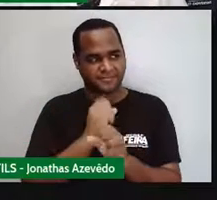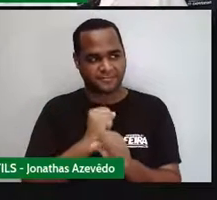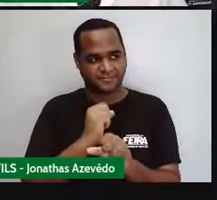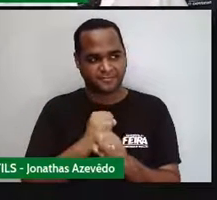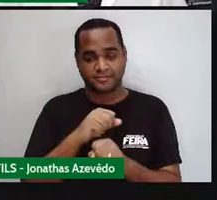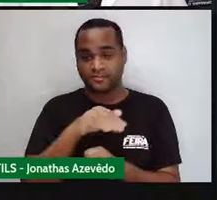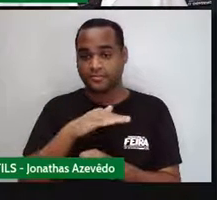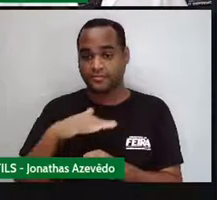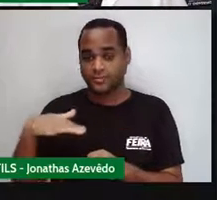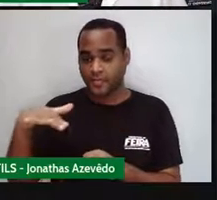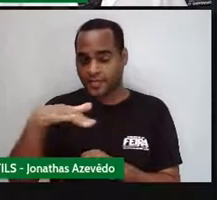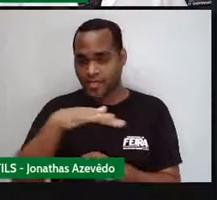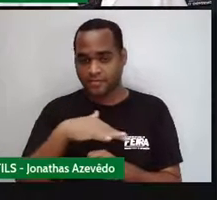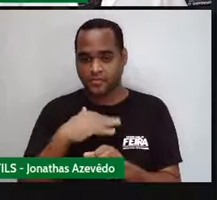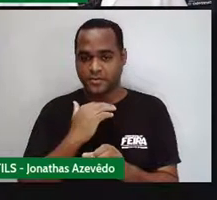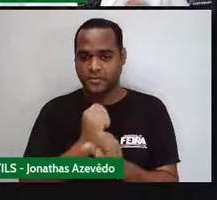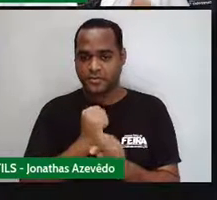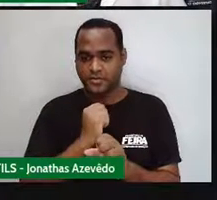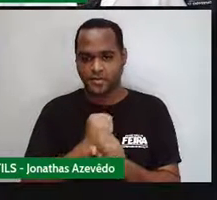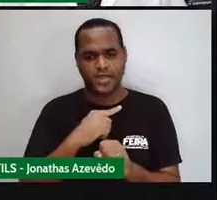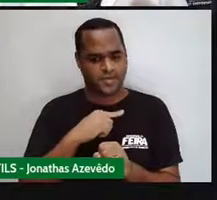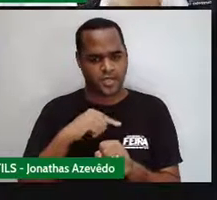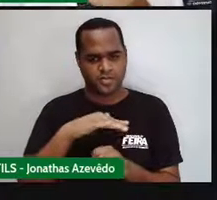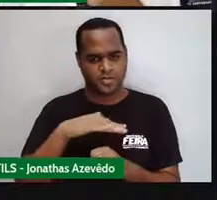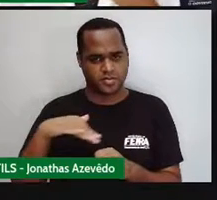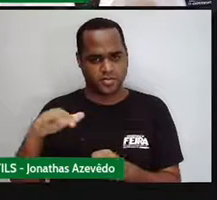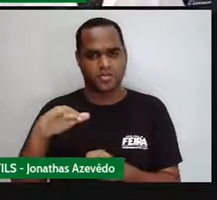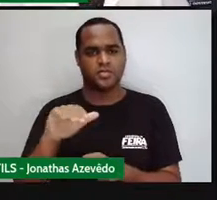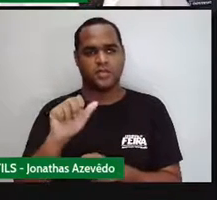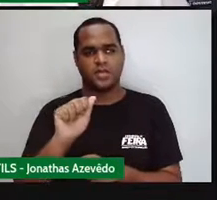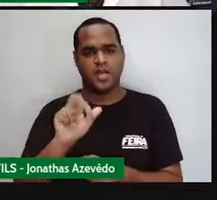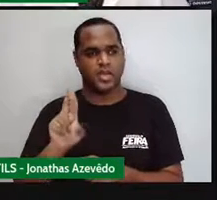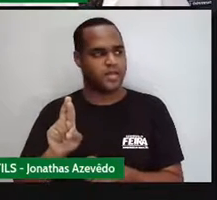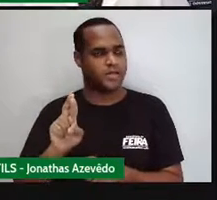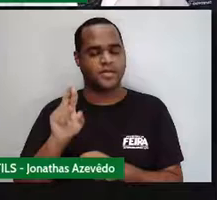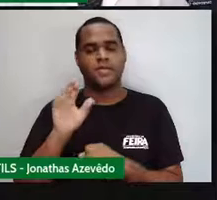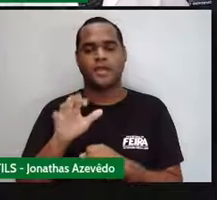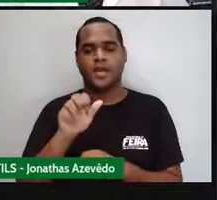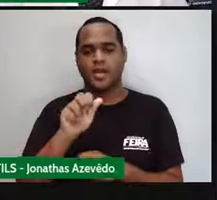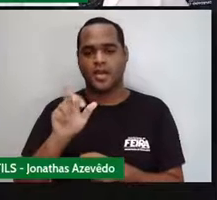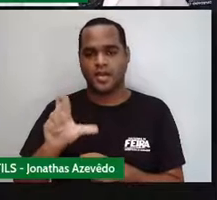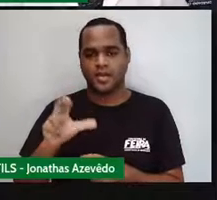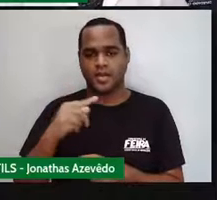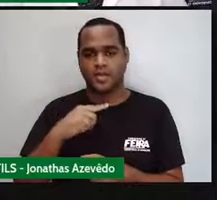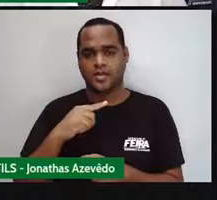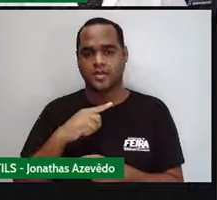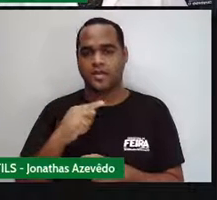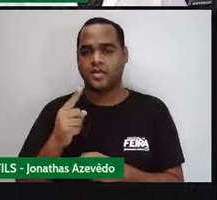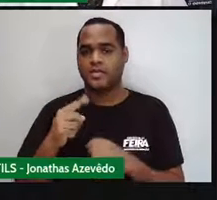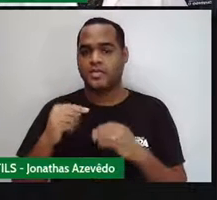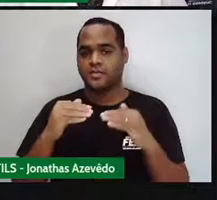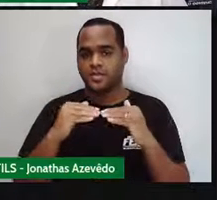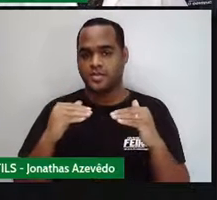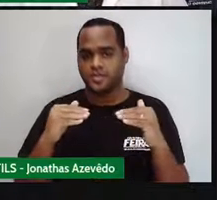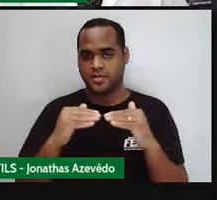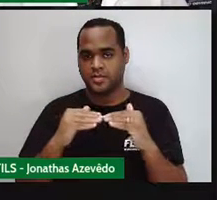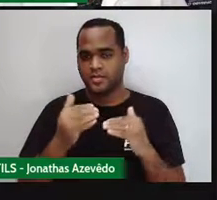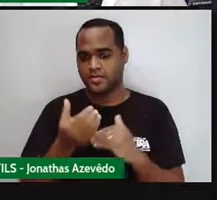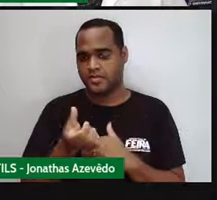do retângulo, que eu estou chamando de AR, área do retângulo, é o comprimento 6